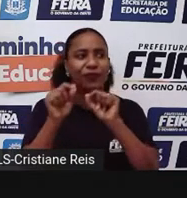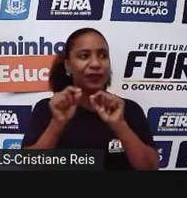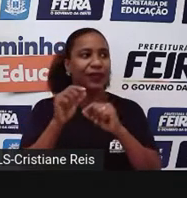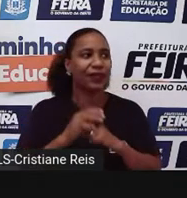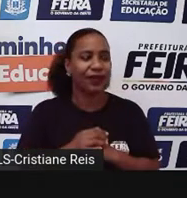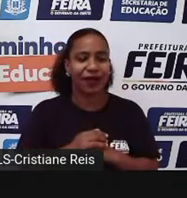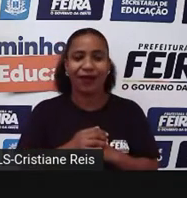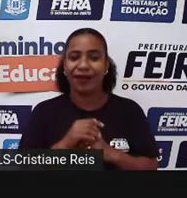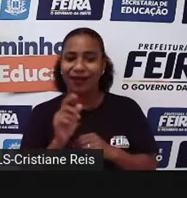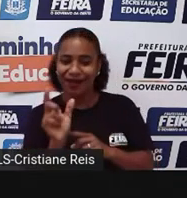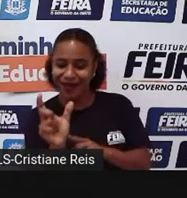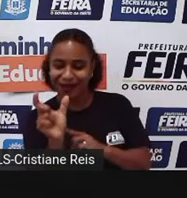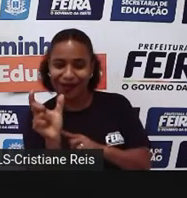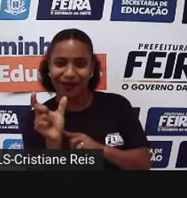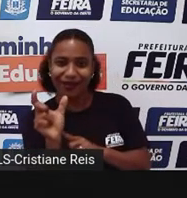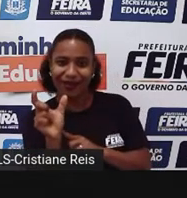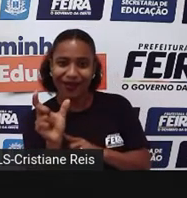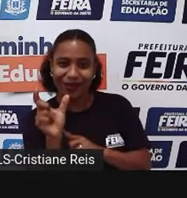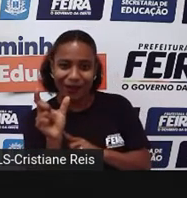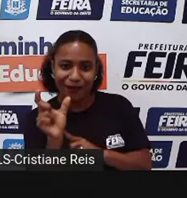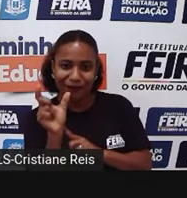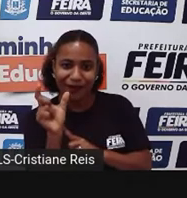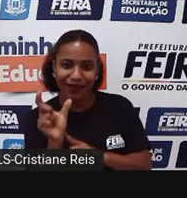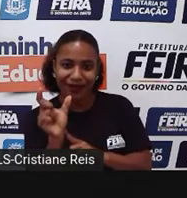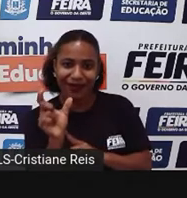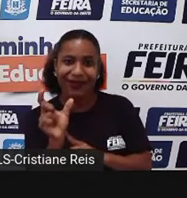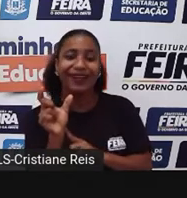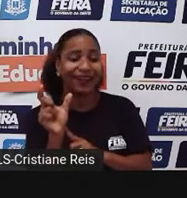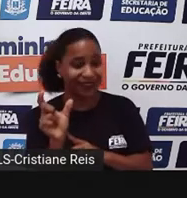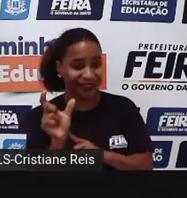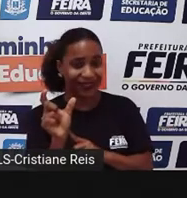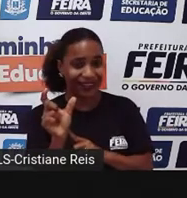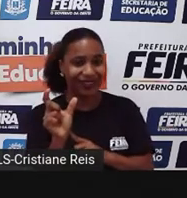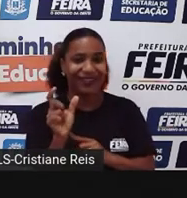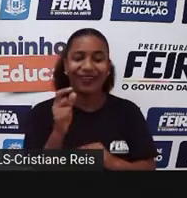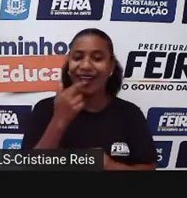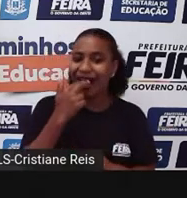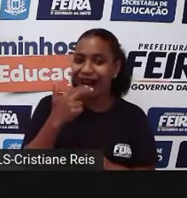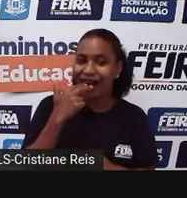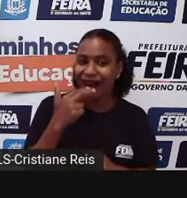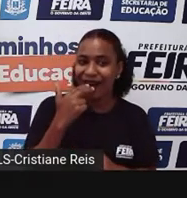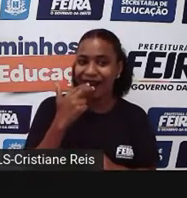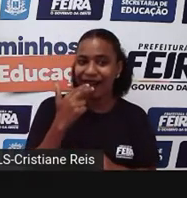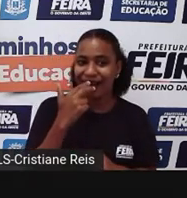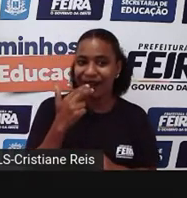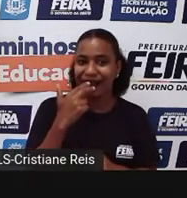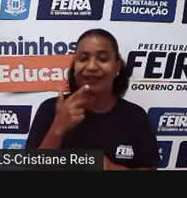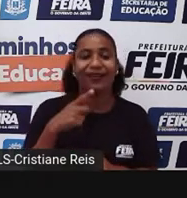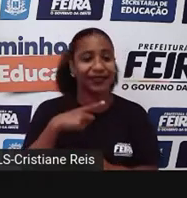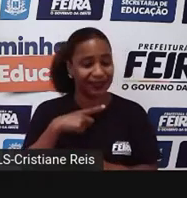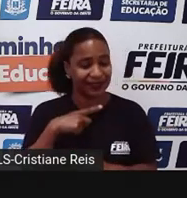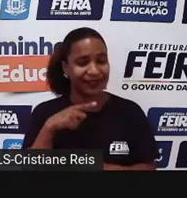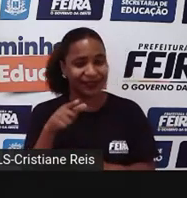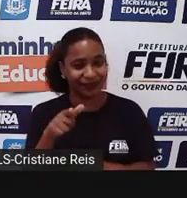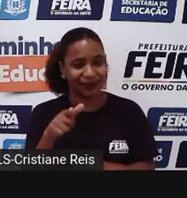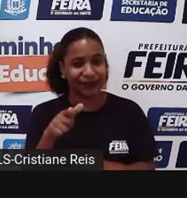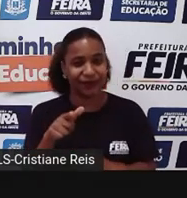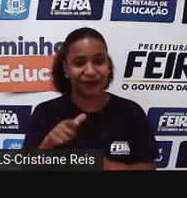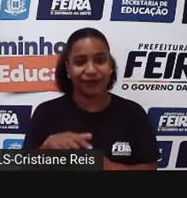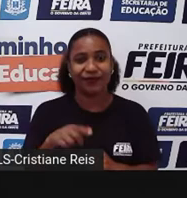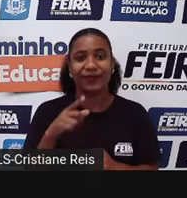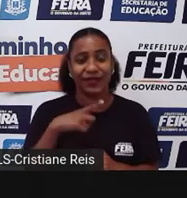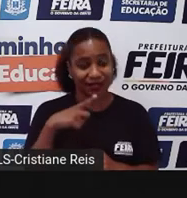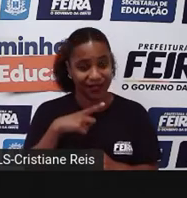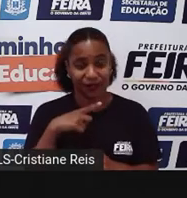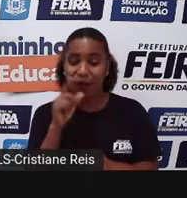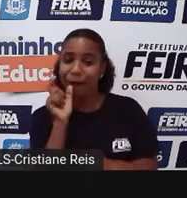colere, né? Ela está muito pequenininha para enxergar, mas é o conceito que tem aí a palavra colere, que é